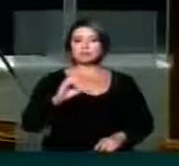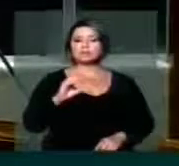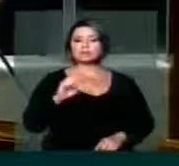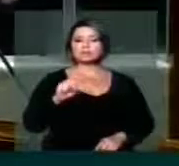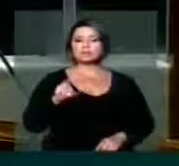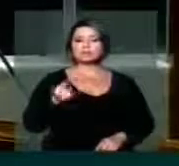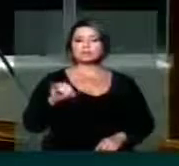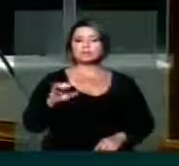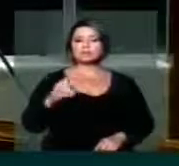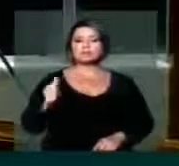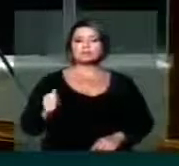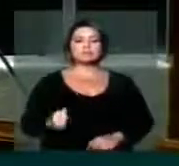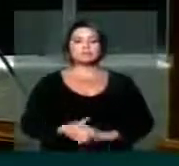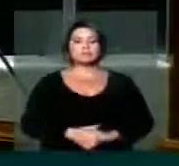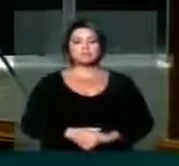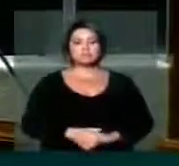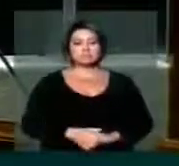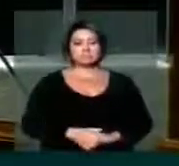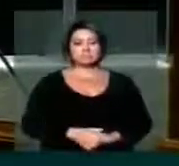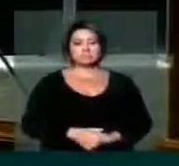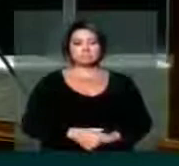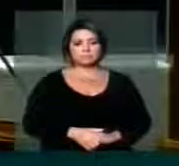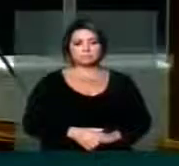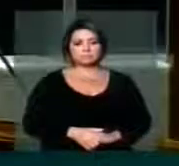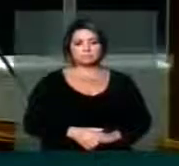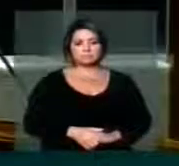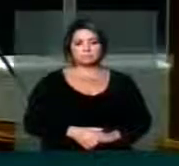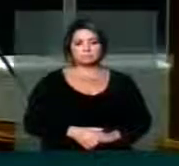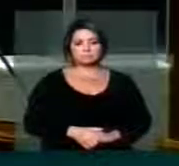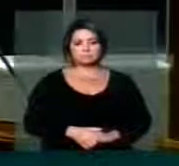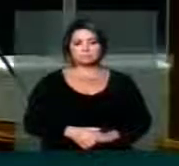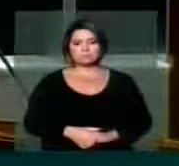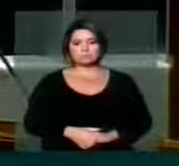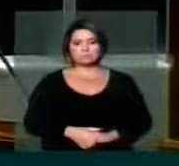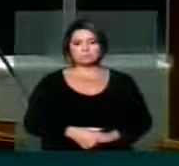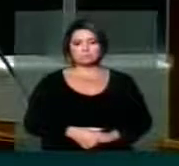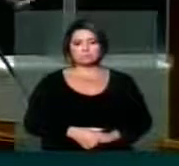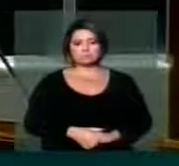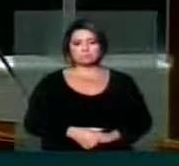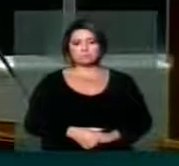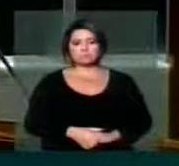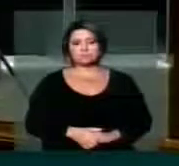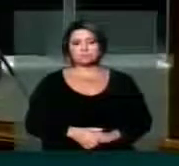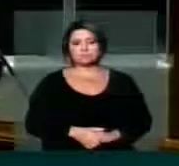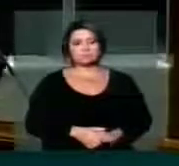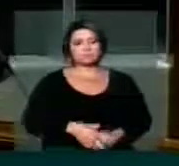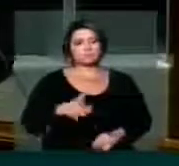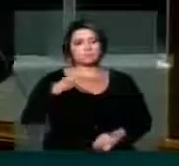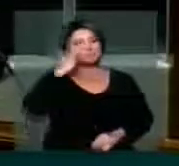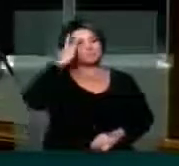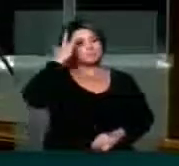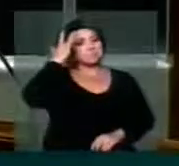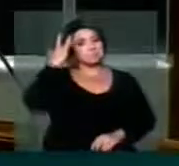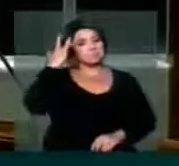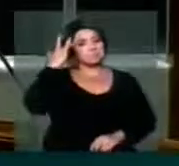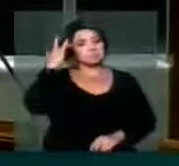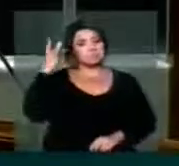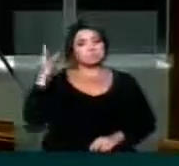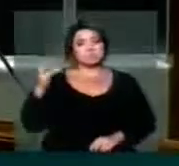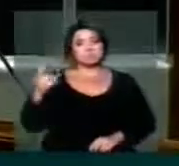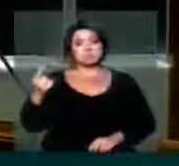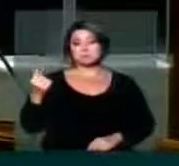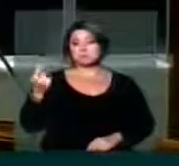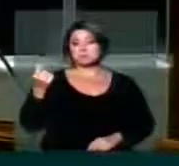pessoas, obviamente, com